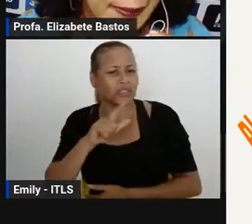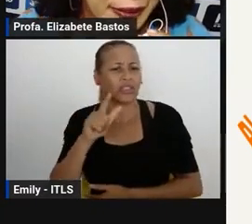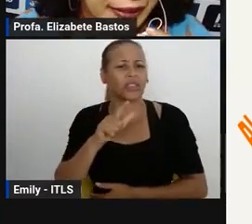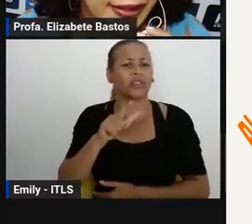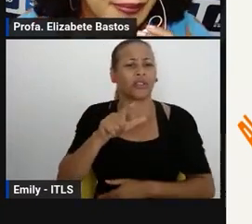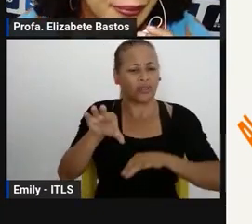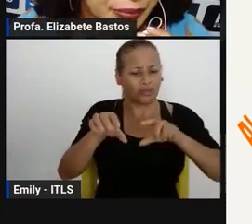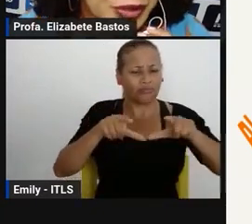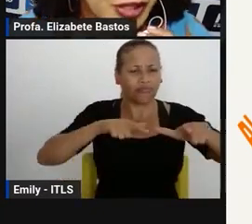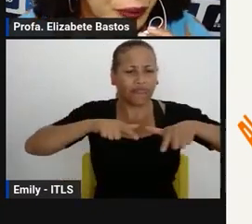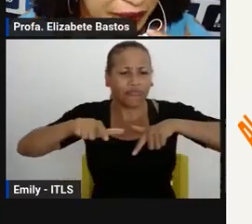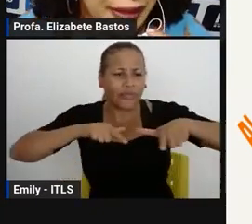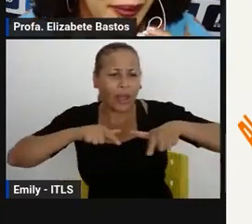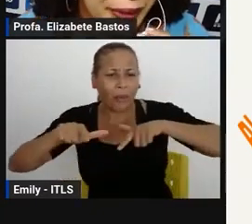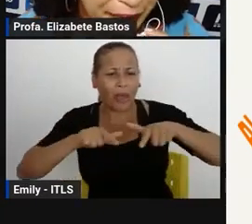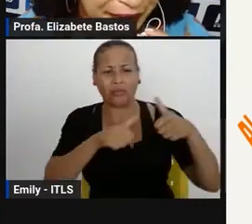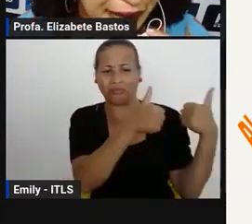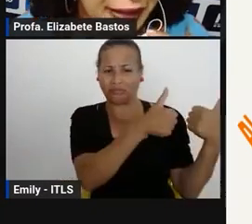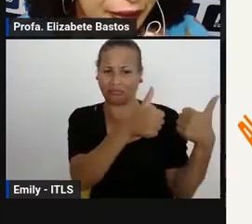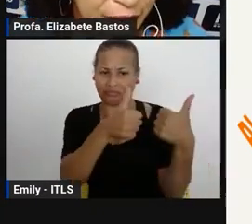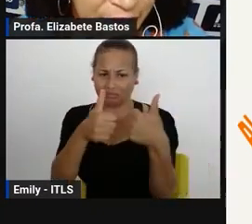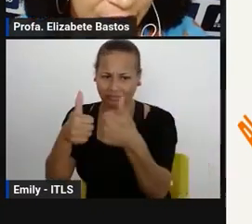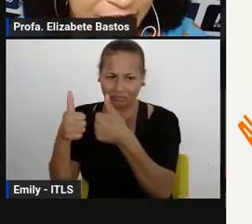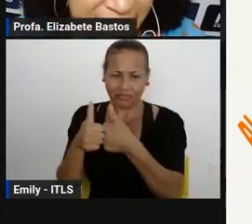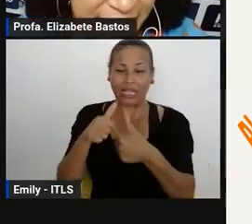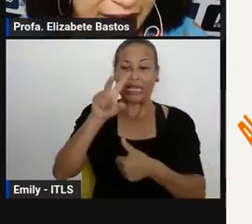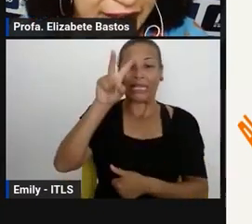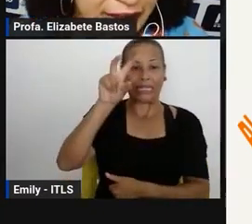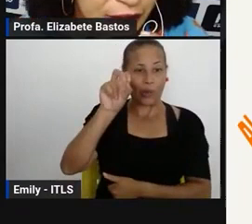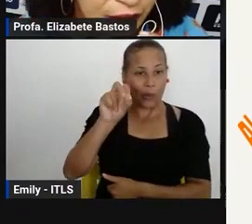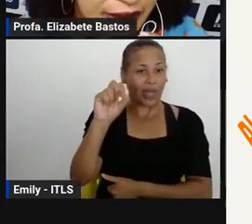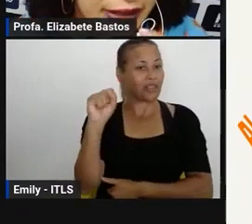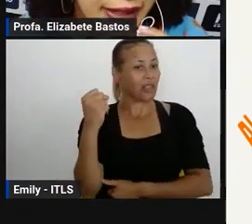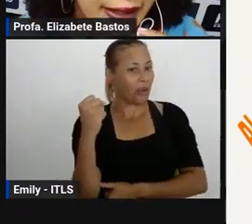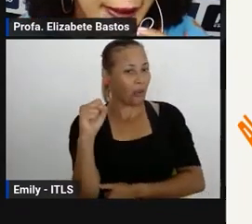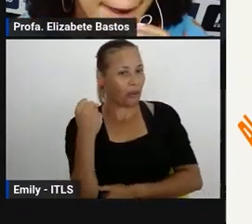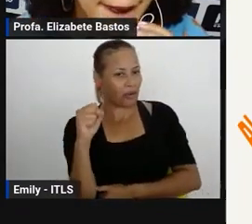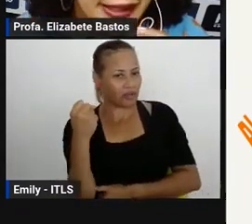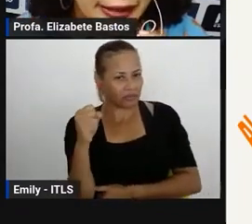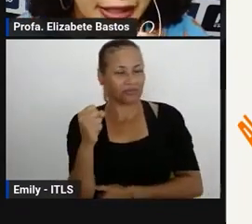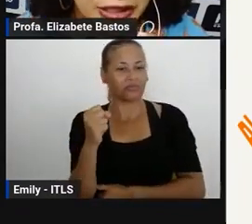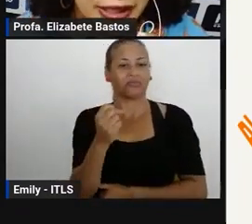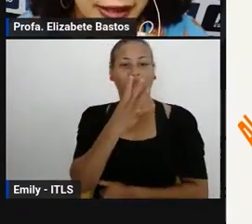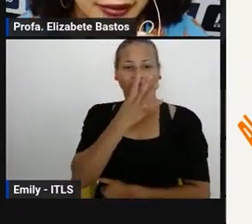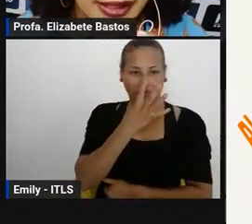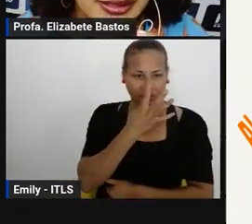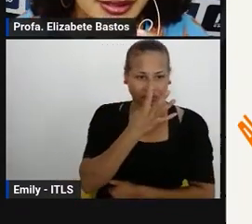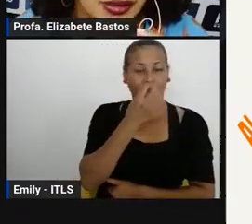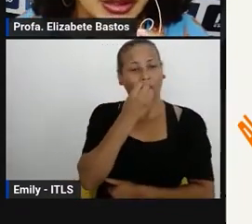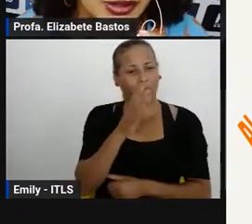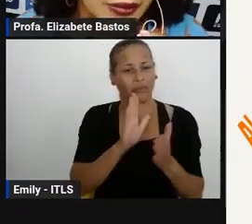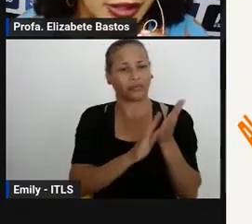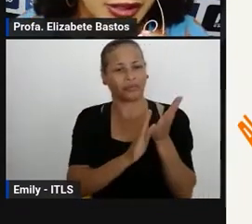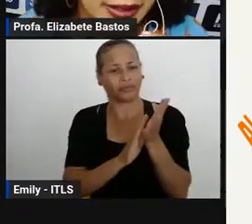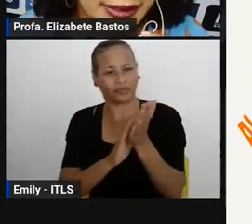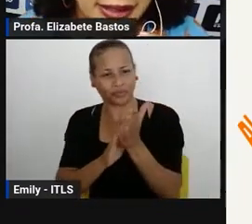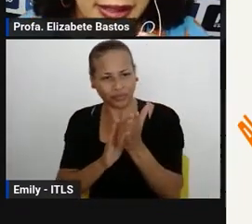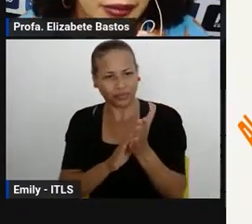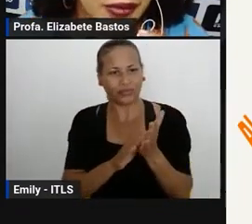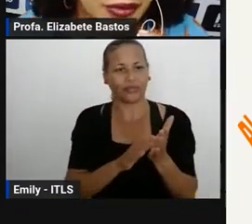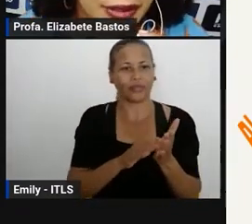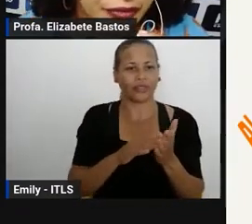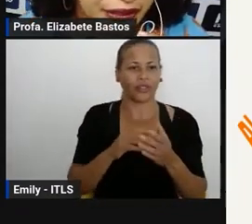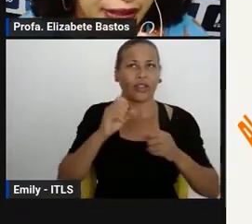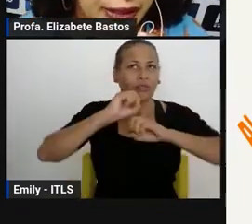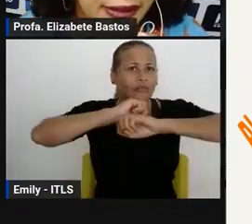está aí porque tem os 58, né, como eu socializei, das escolas que cadastraram, né, Solte a Sua Imaginação,